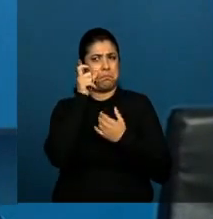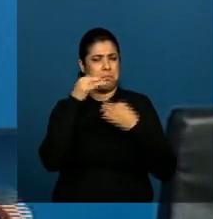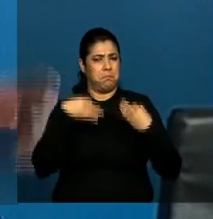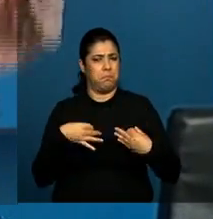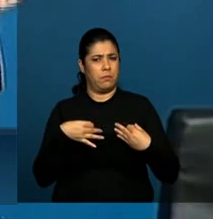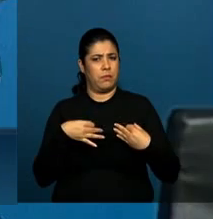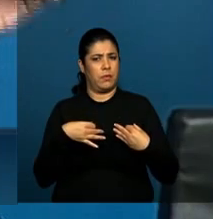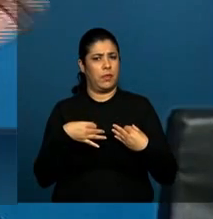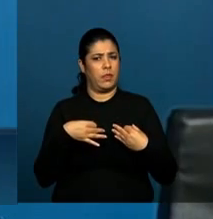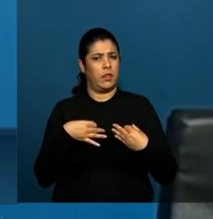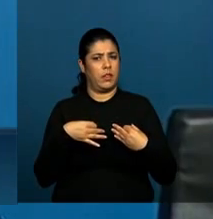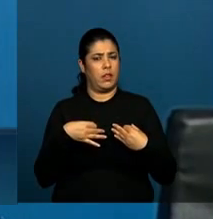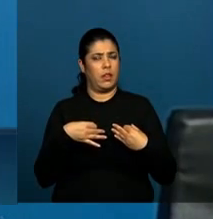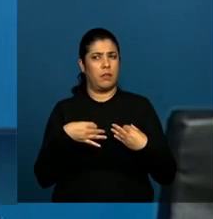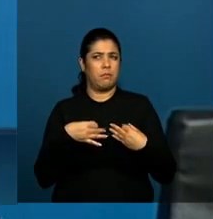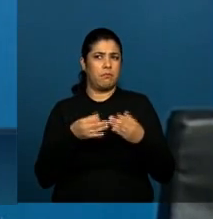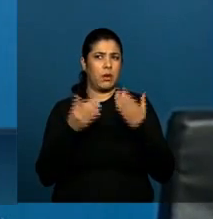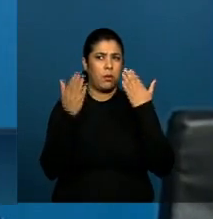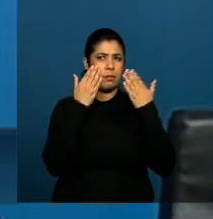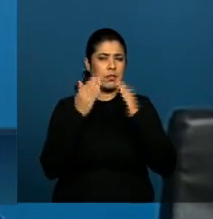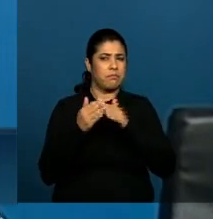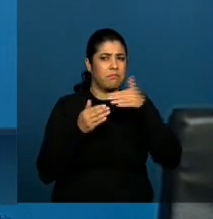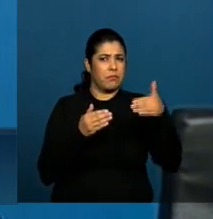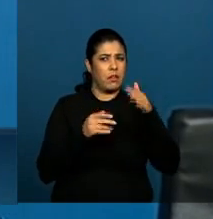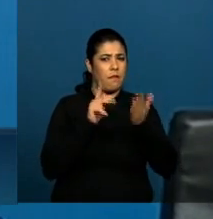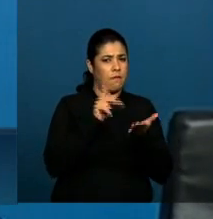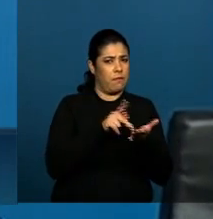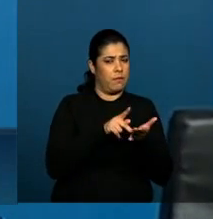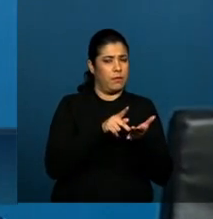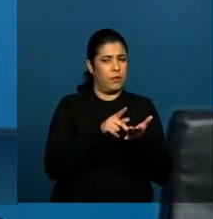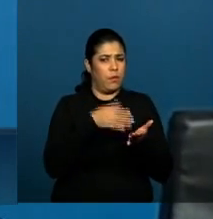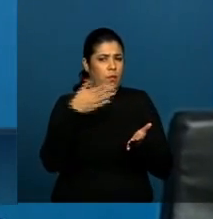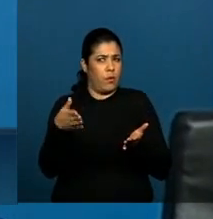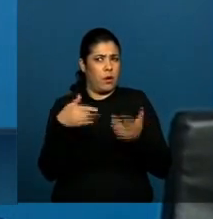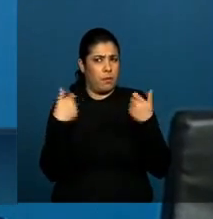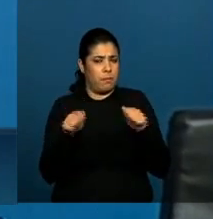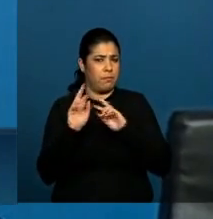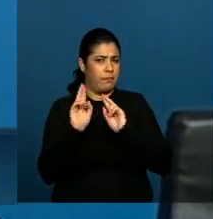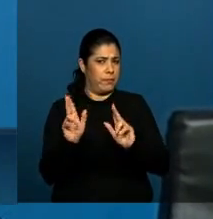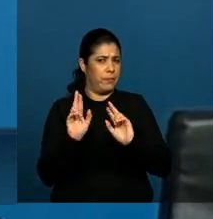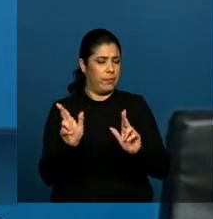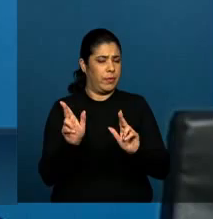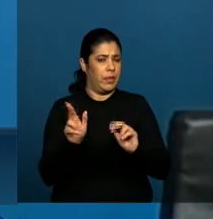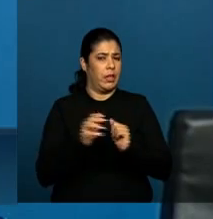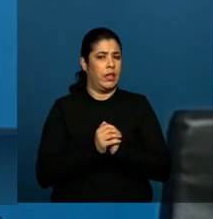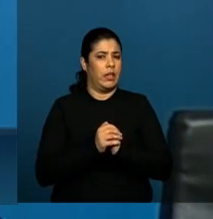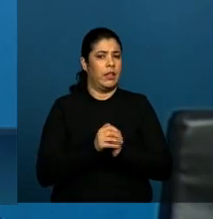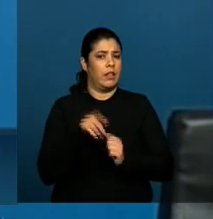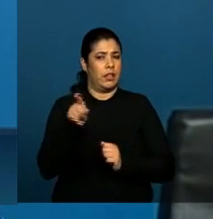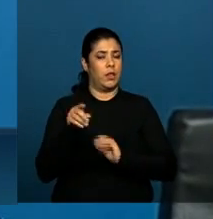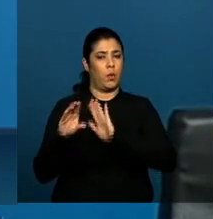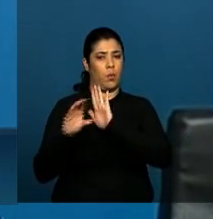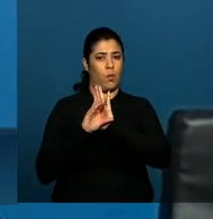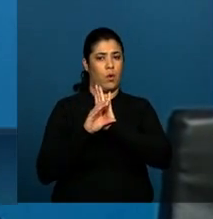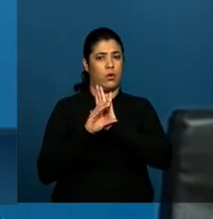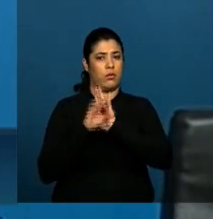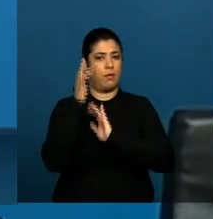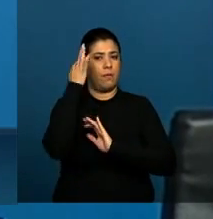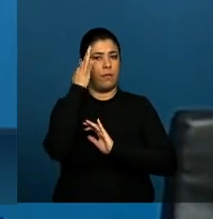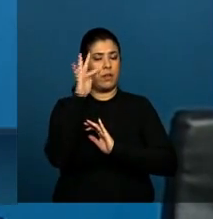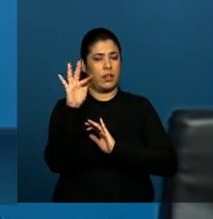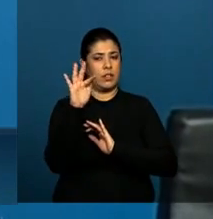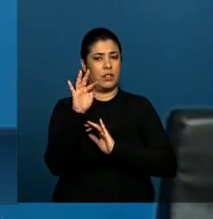Tem um lado verdadeiro, mas tem um lado que deve ser diferenciado. O Código Civil Napoleônico de 1804,